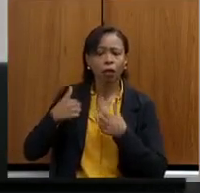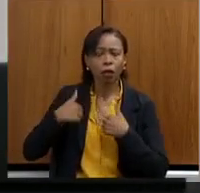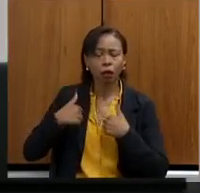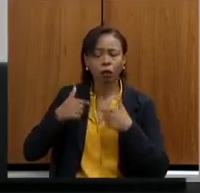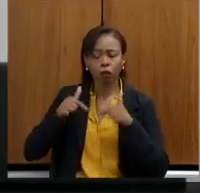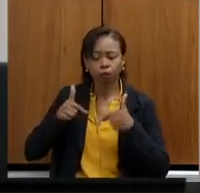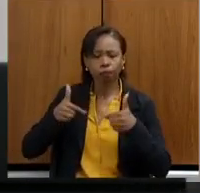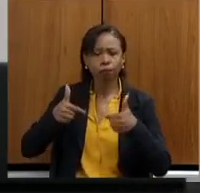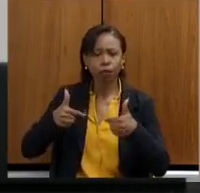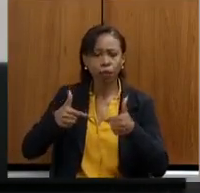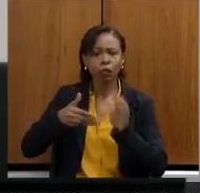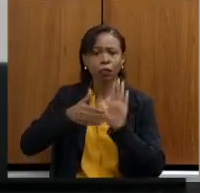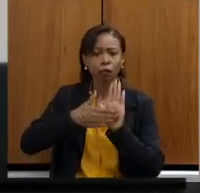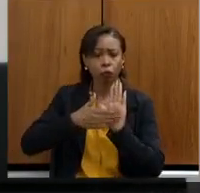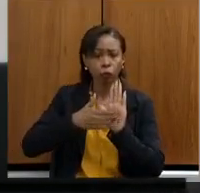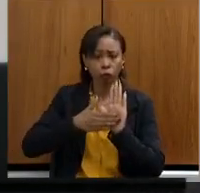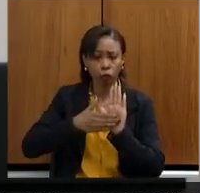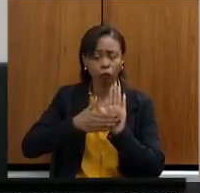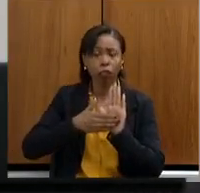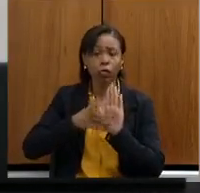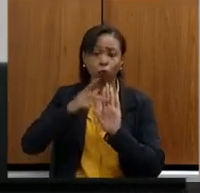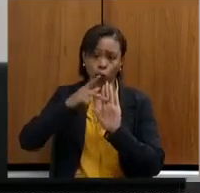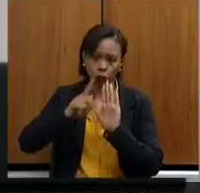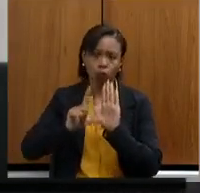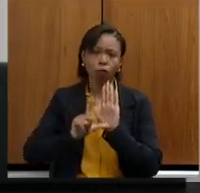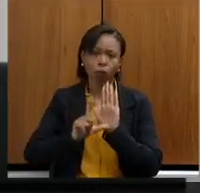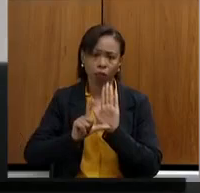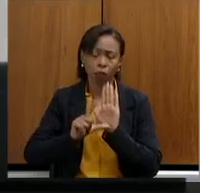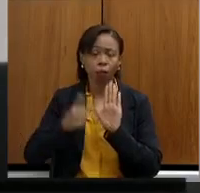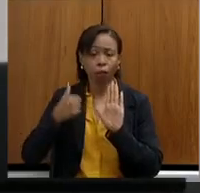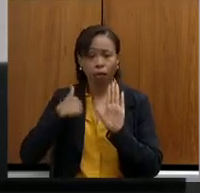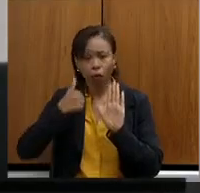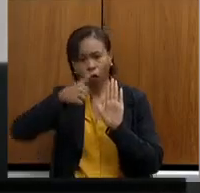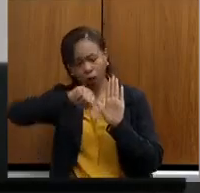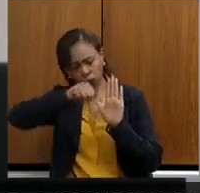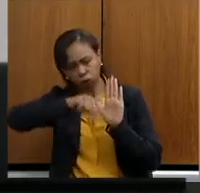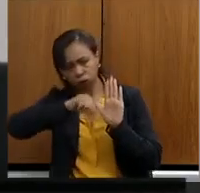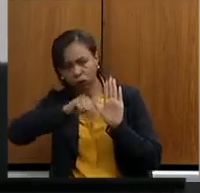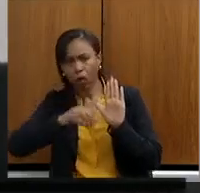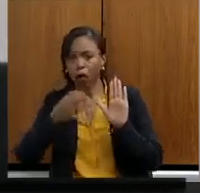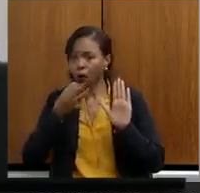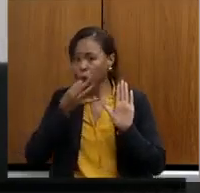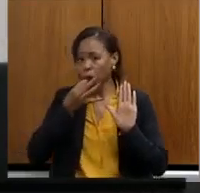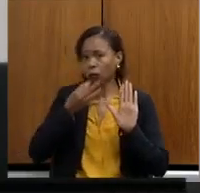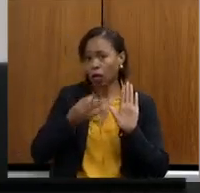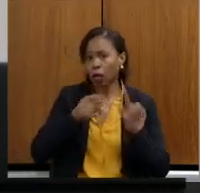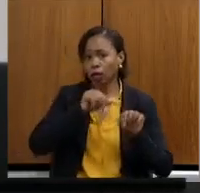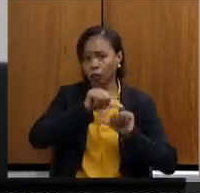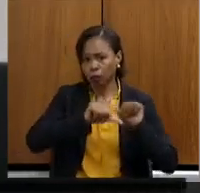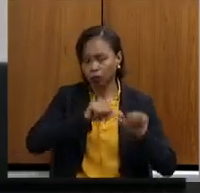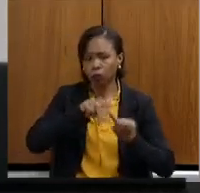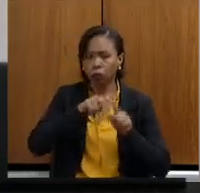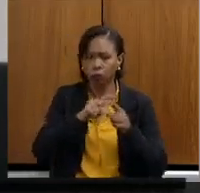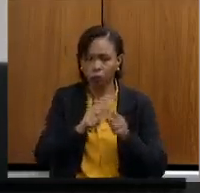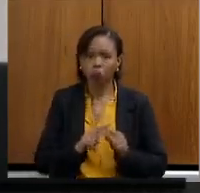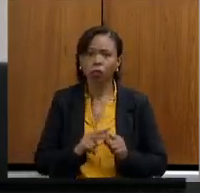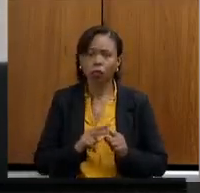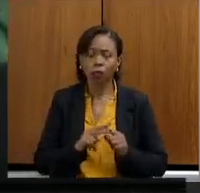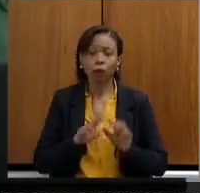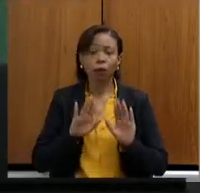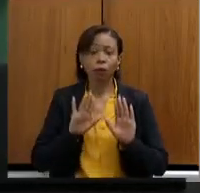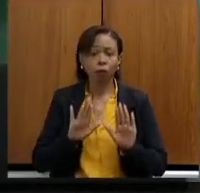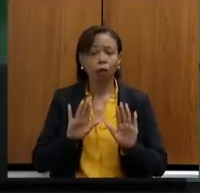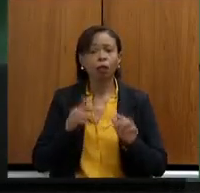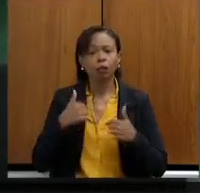feitas aqui nesse PL, para que eu possa analisar e fazer as sugestões ou as alterações necessárias, mas eu não